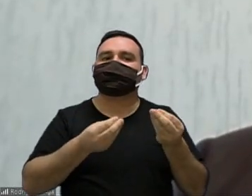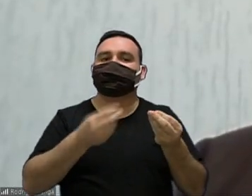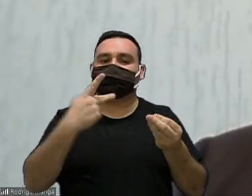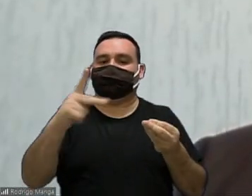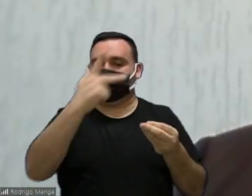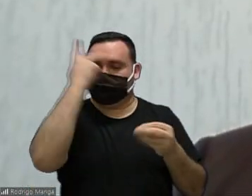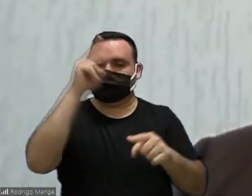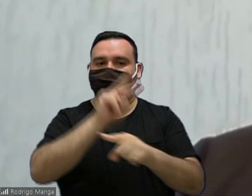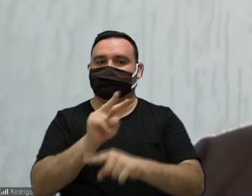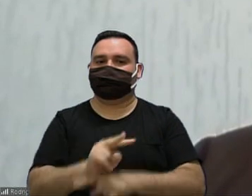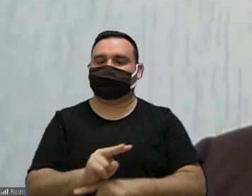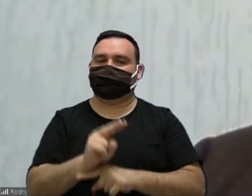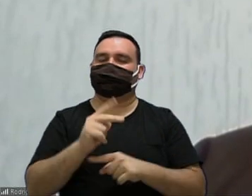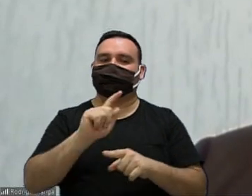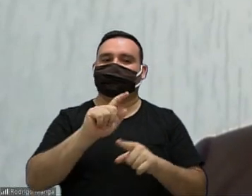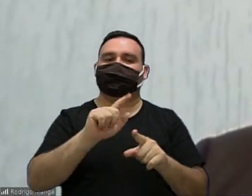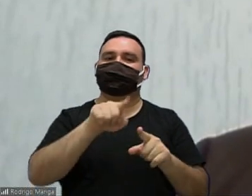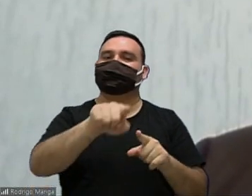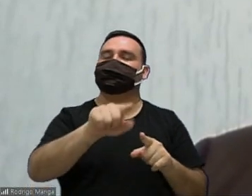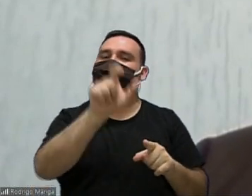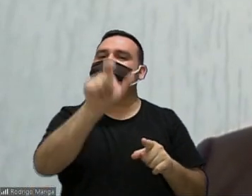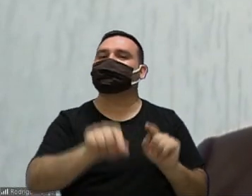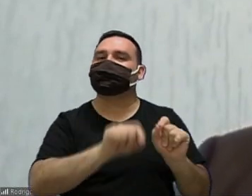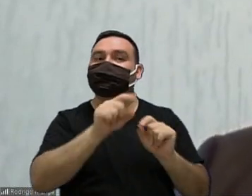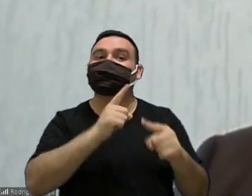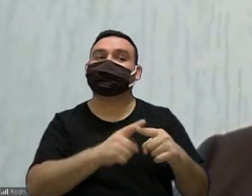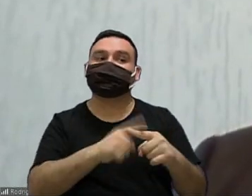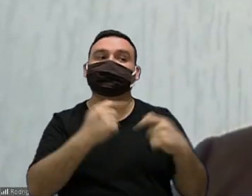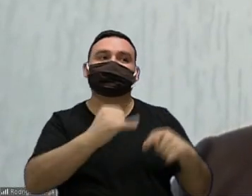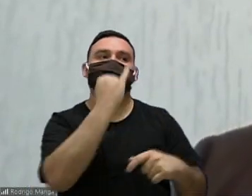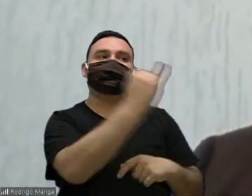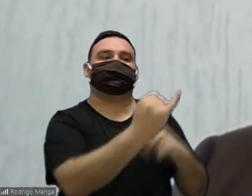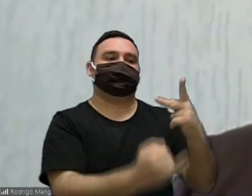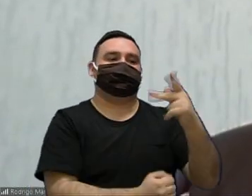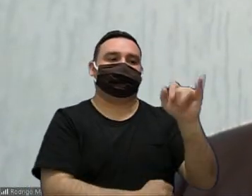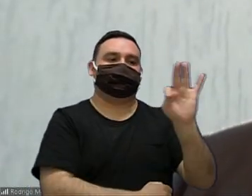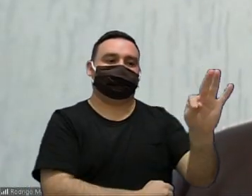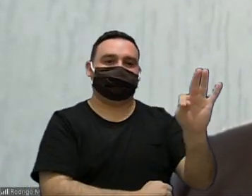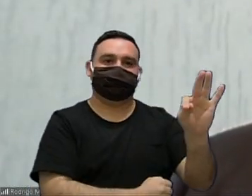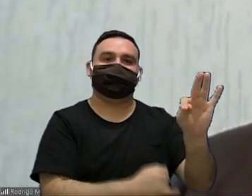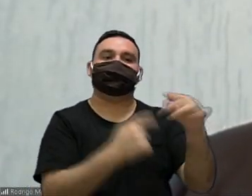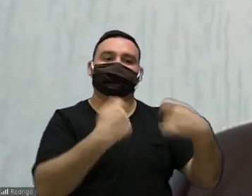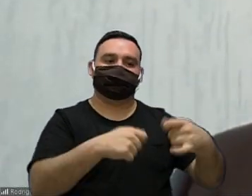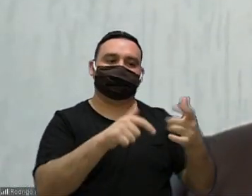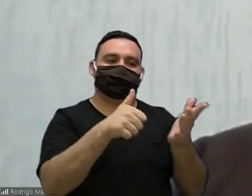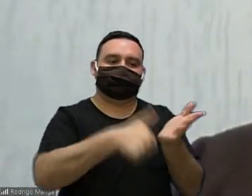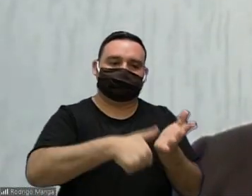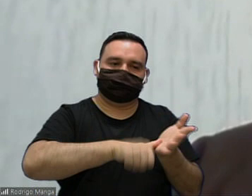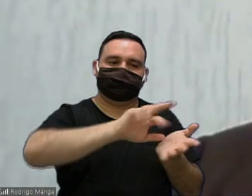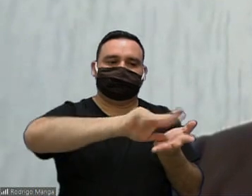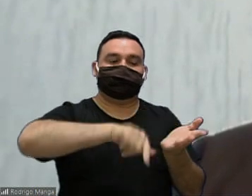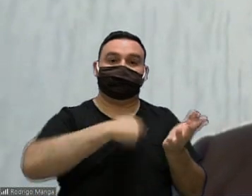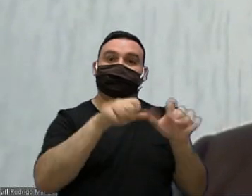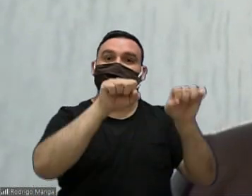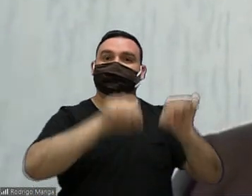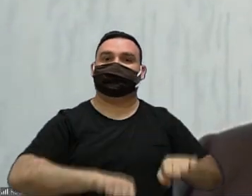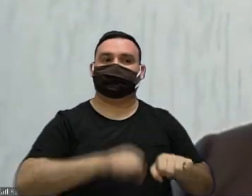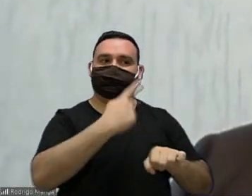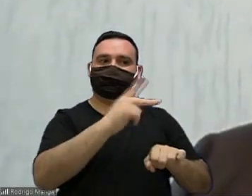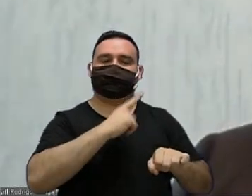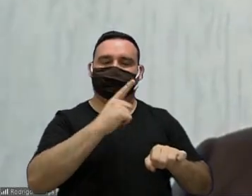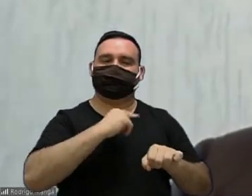da vítima vez que ela precisará identificar o atendente do pátio e tem munida de documento que comprove a vitimização